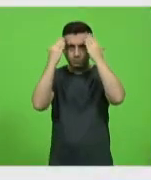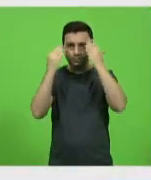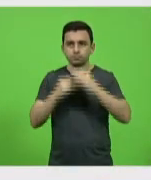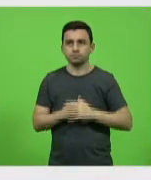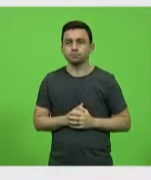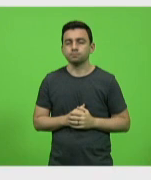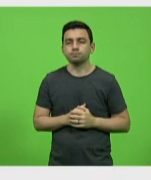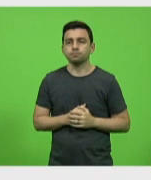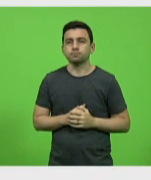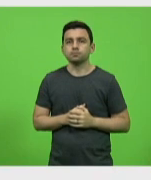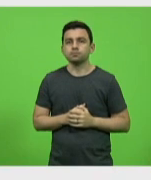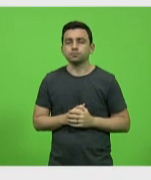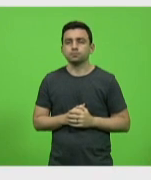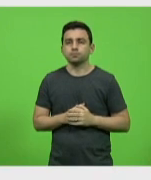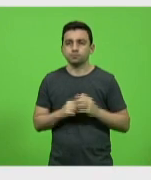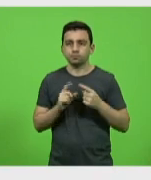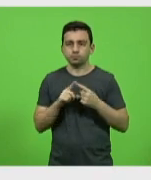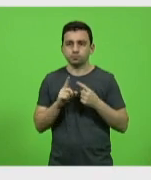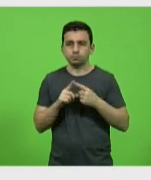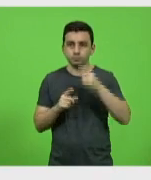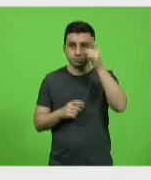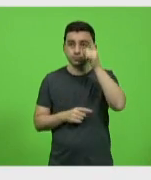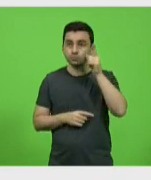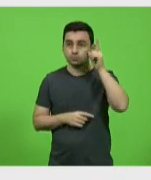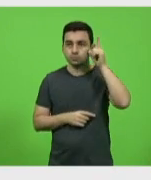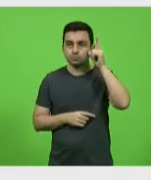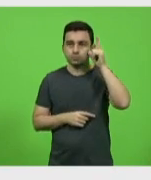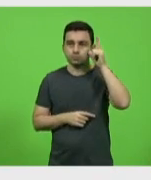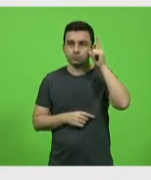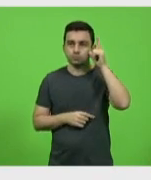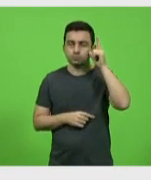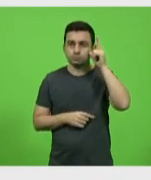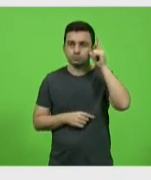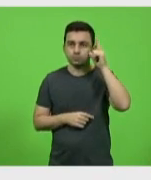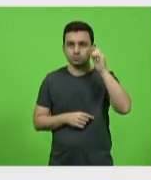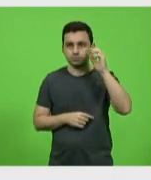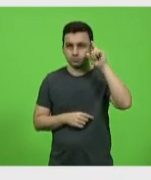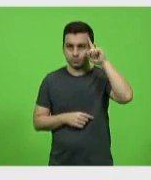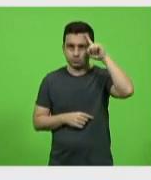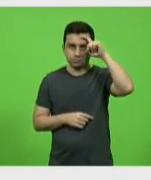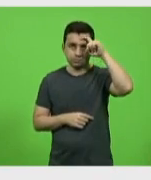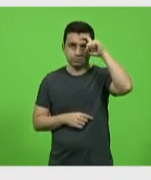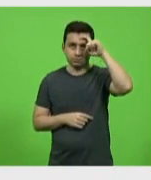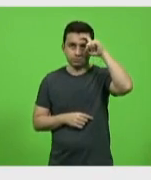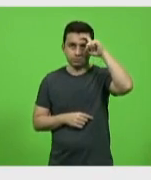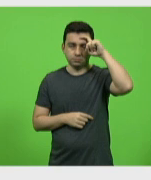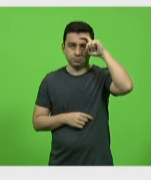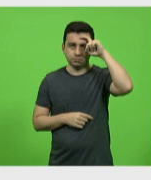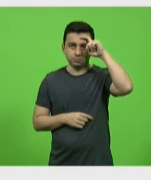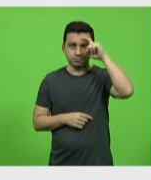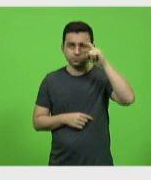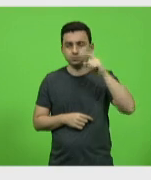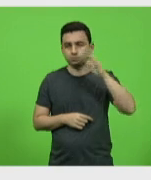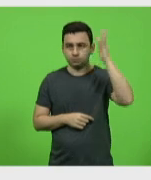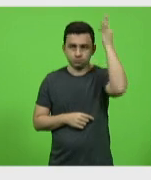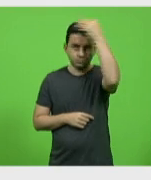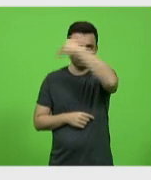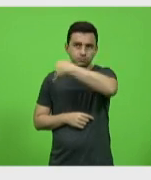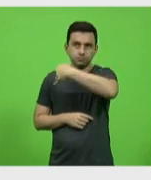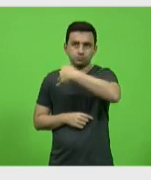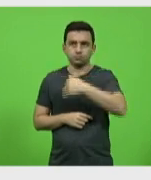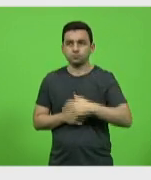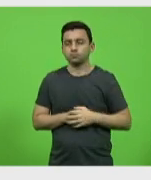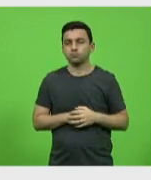deputado Laércio Schuster, vota no deputado Marcos Vieira, vota no deputado Fabiano da Luz, e